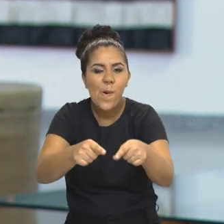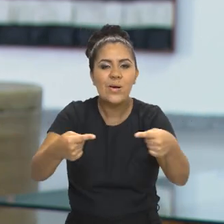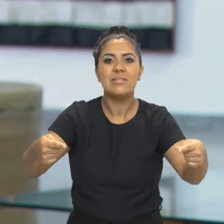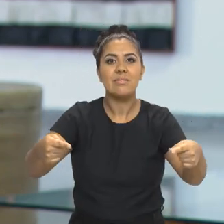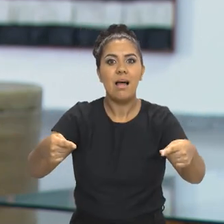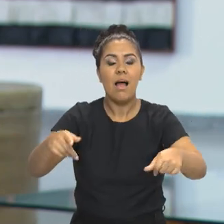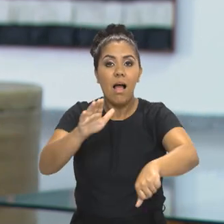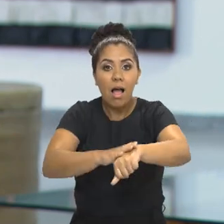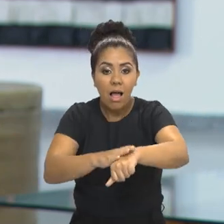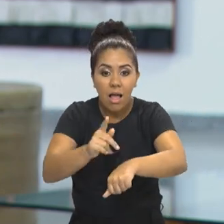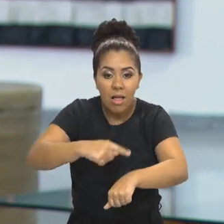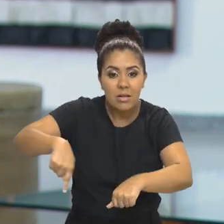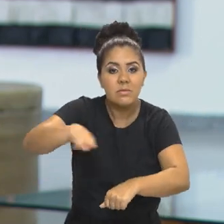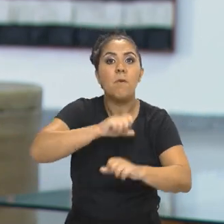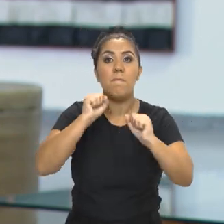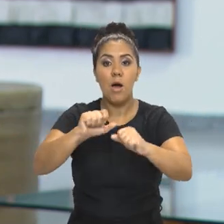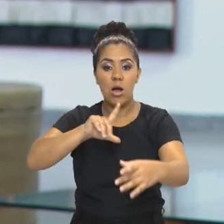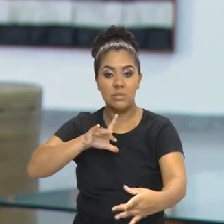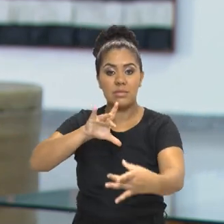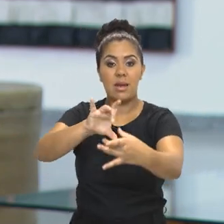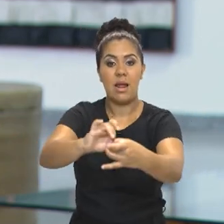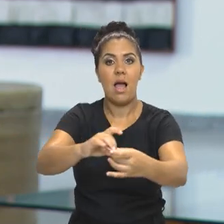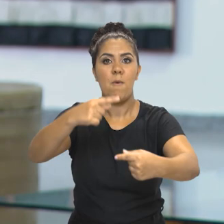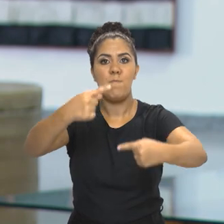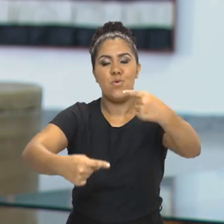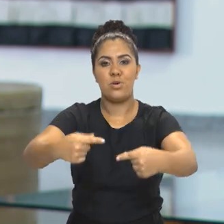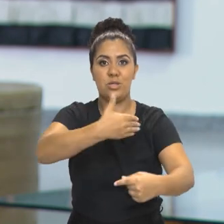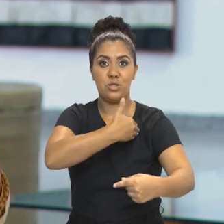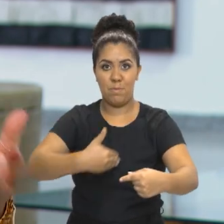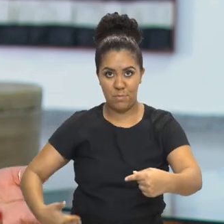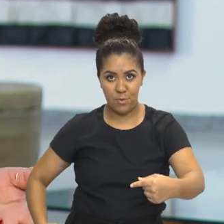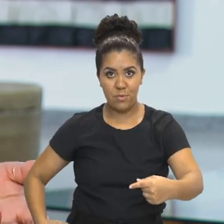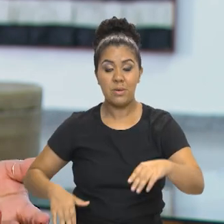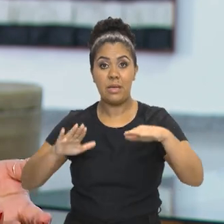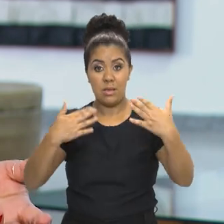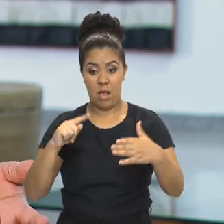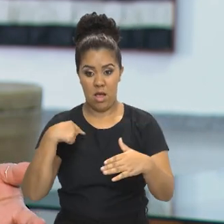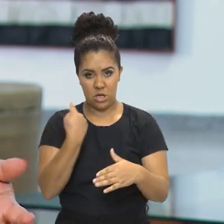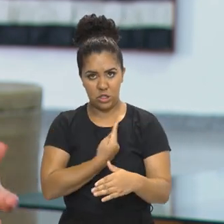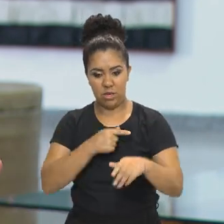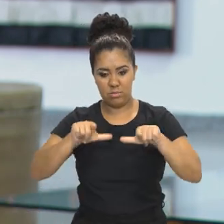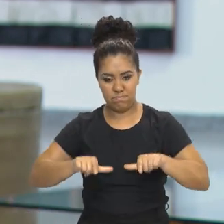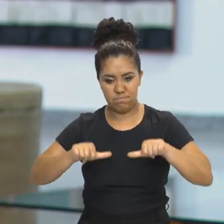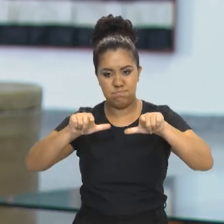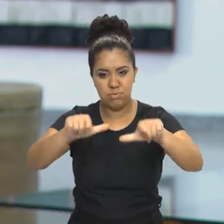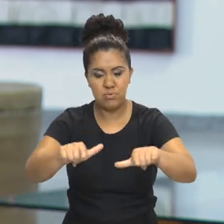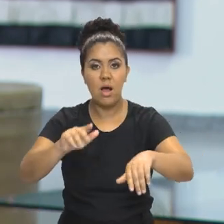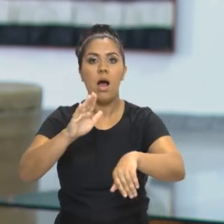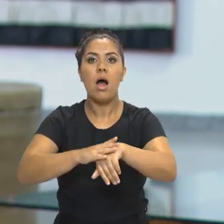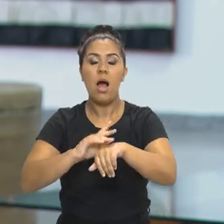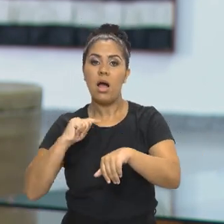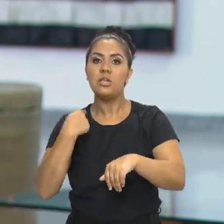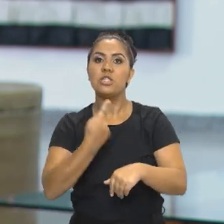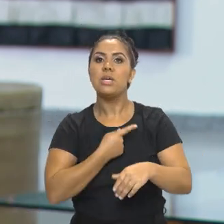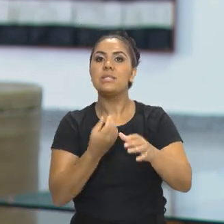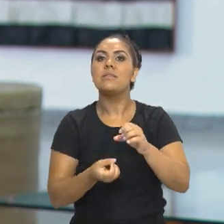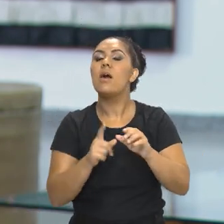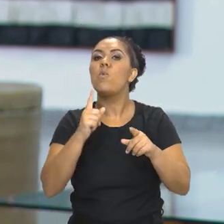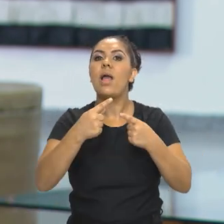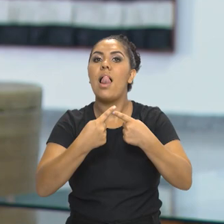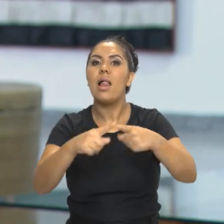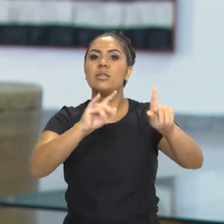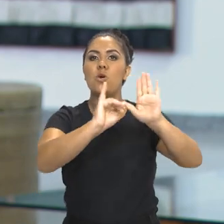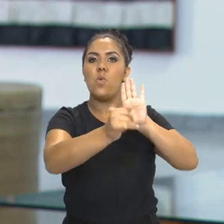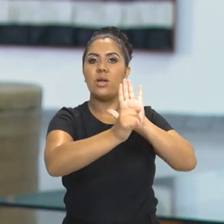eles podem se integrar às políticas públicas. Então, depois da nossa campanha de certificação, a gente lançou um edital de